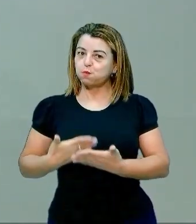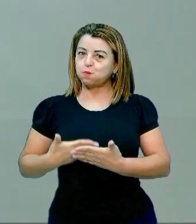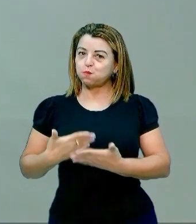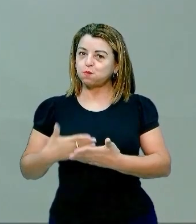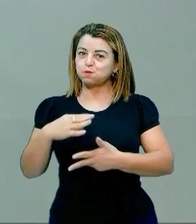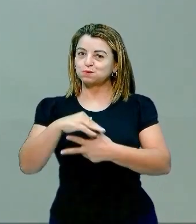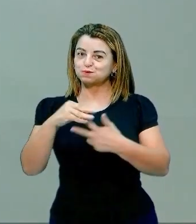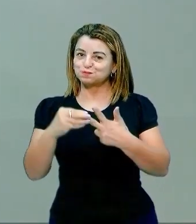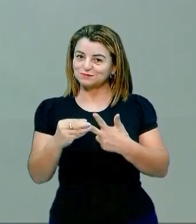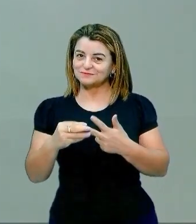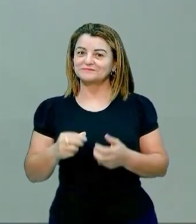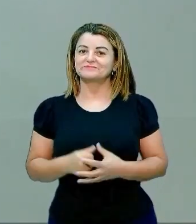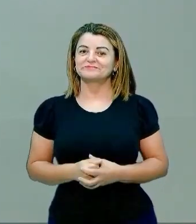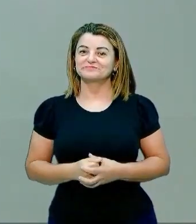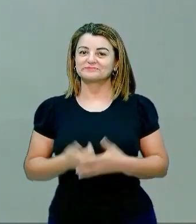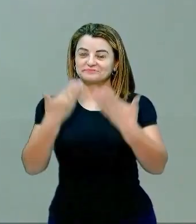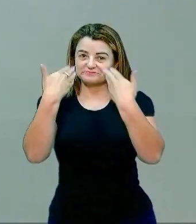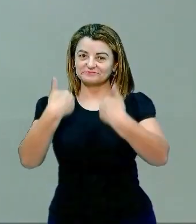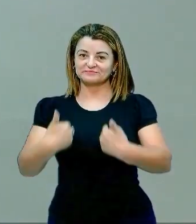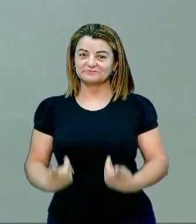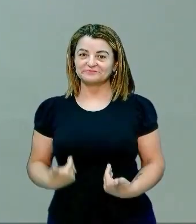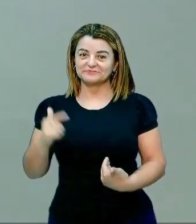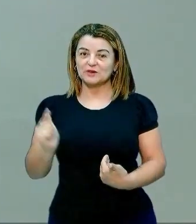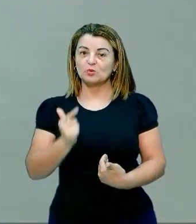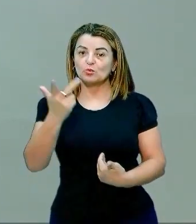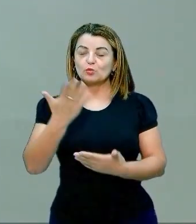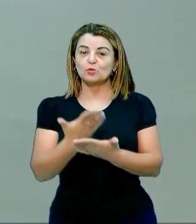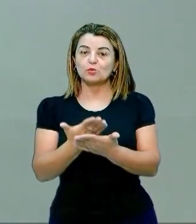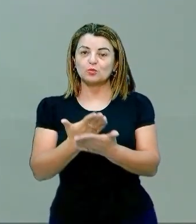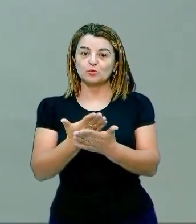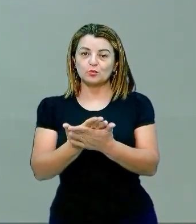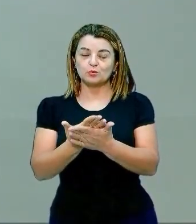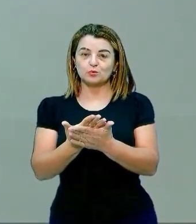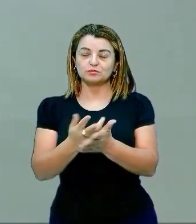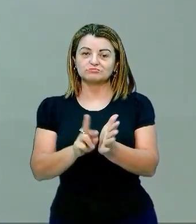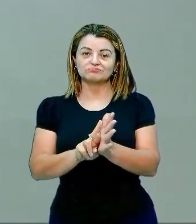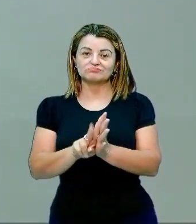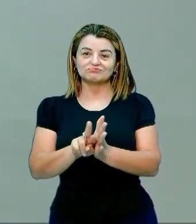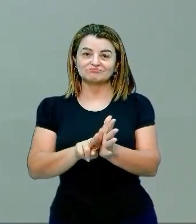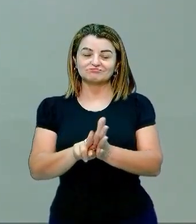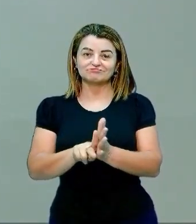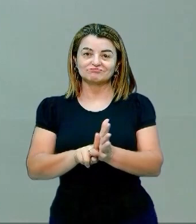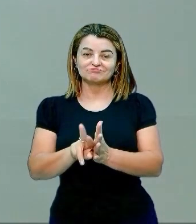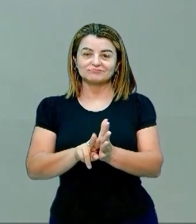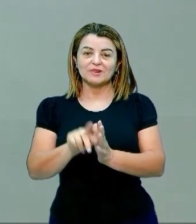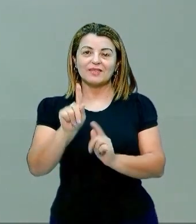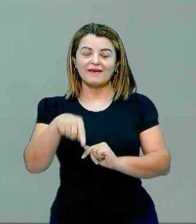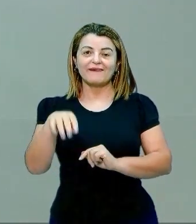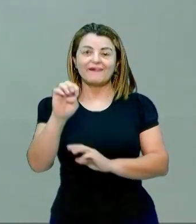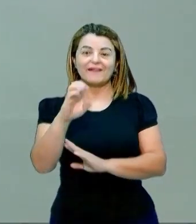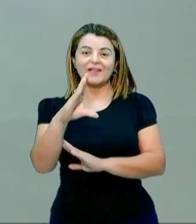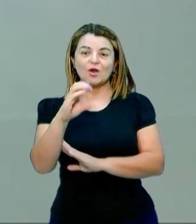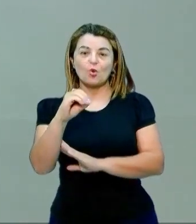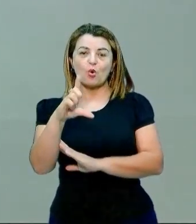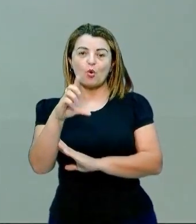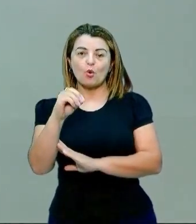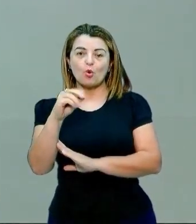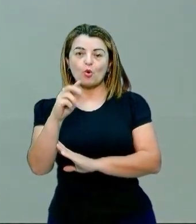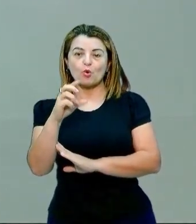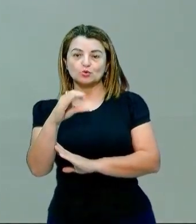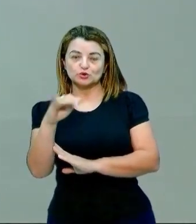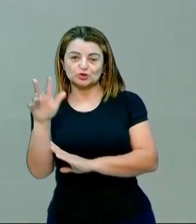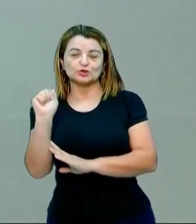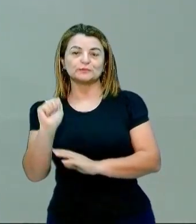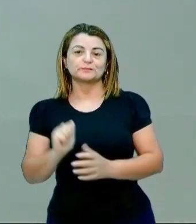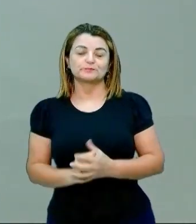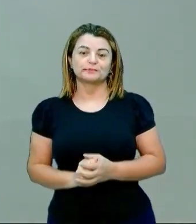o Enem. Estou aqui hoje para mais uma aula de ecologia. É o assunto mais